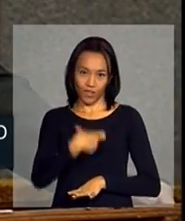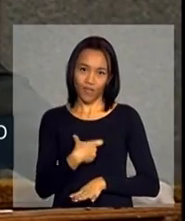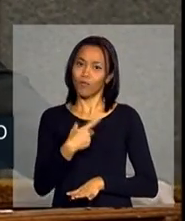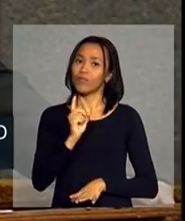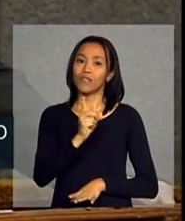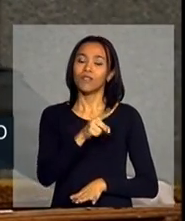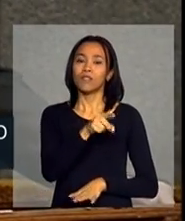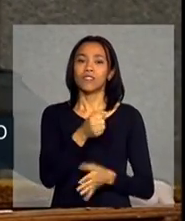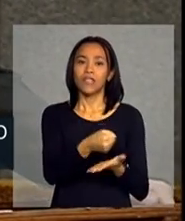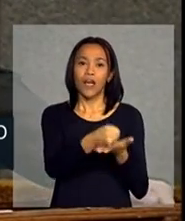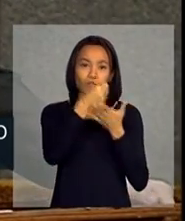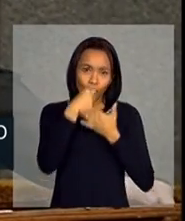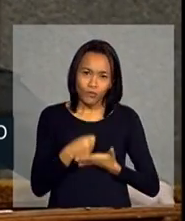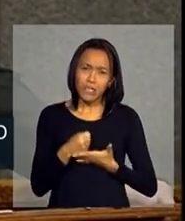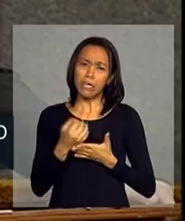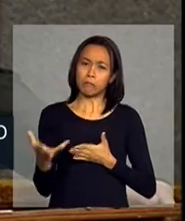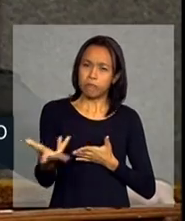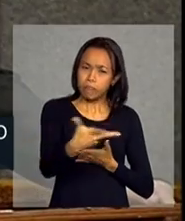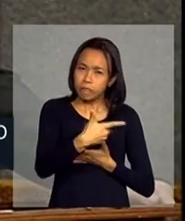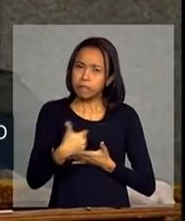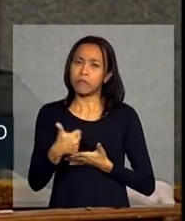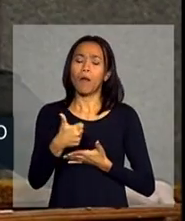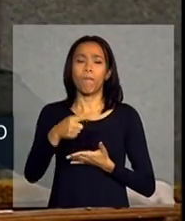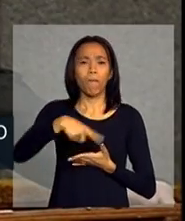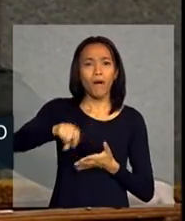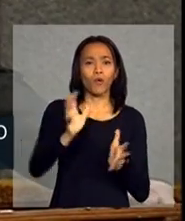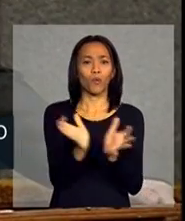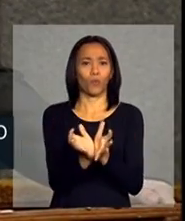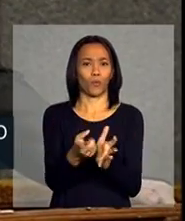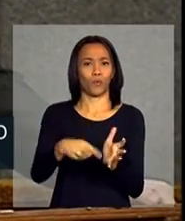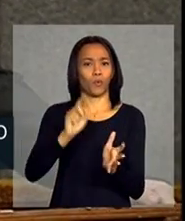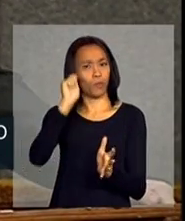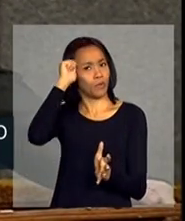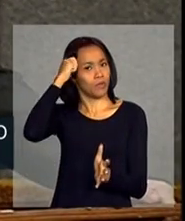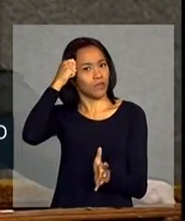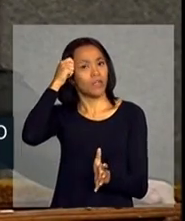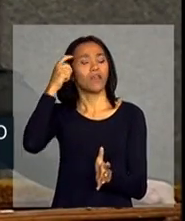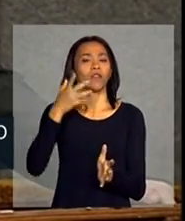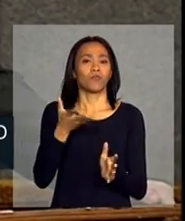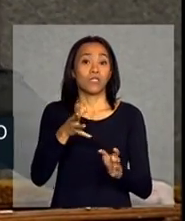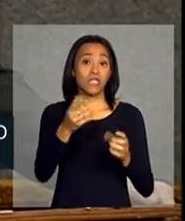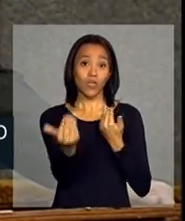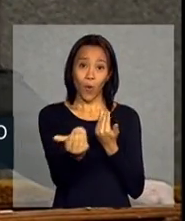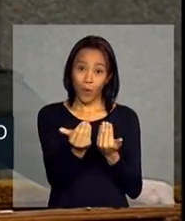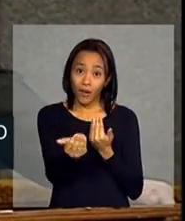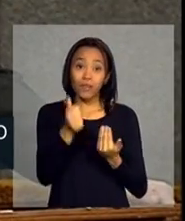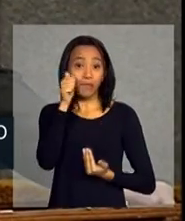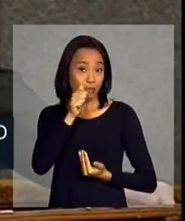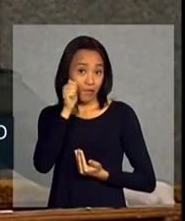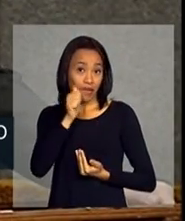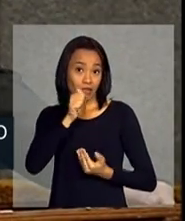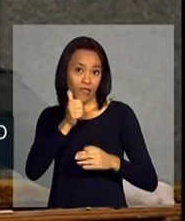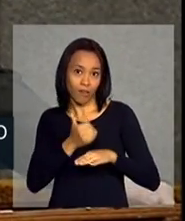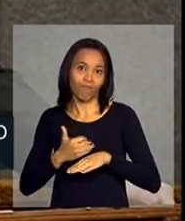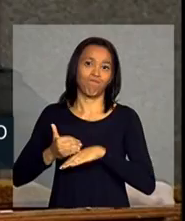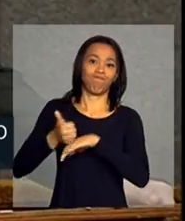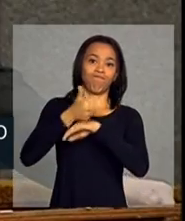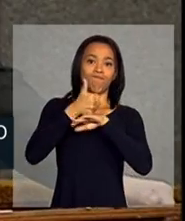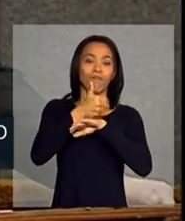social tão eficiente para os negros como foi ou como é para as mulheres. Por que é isso?